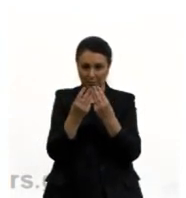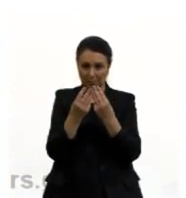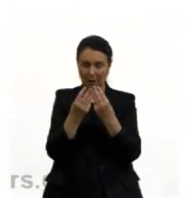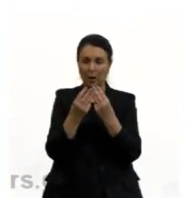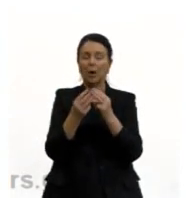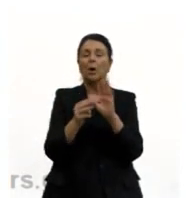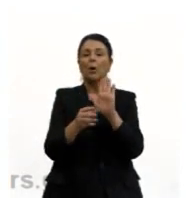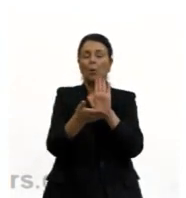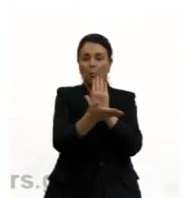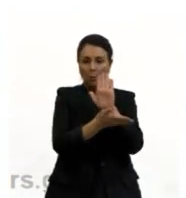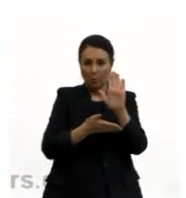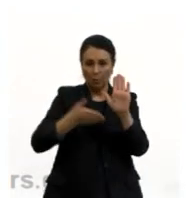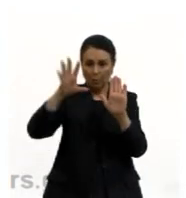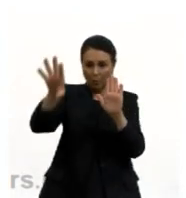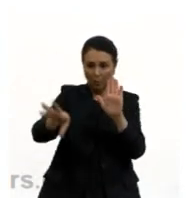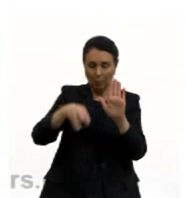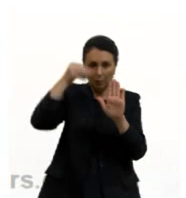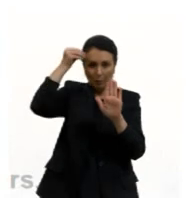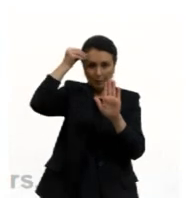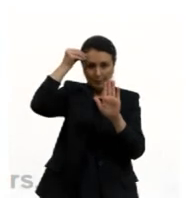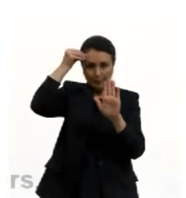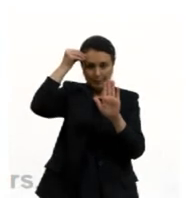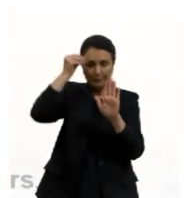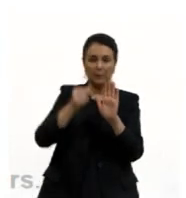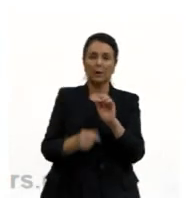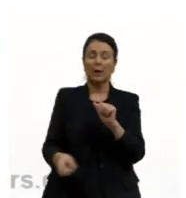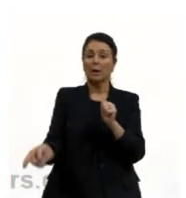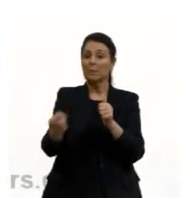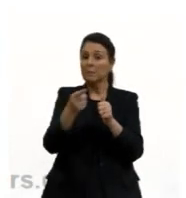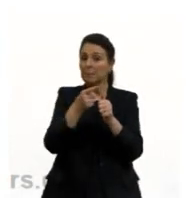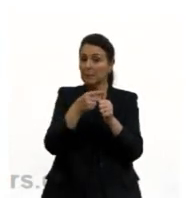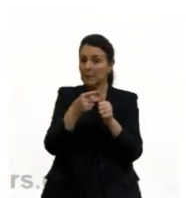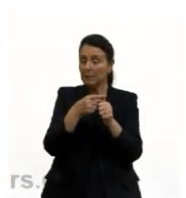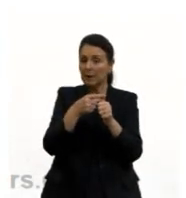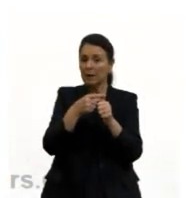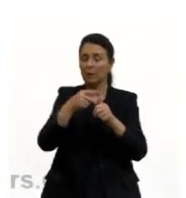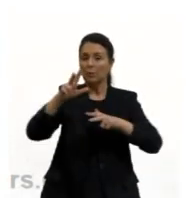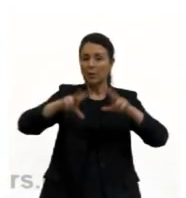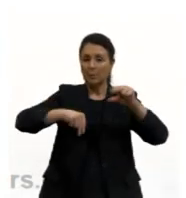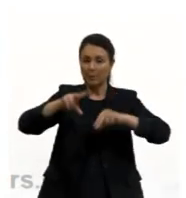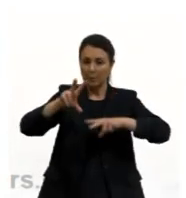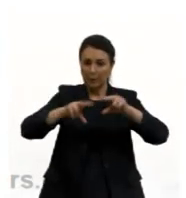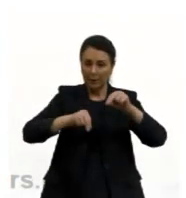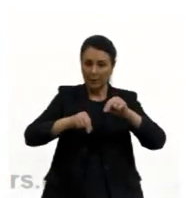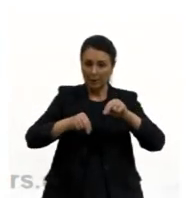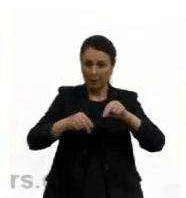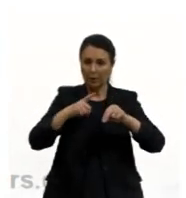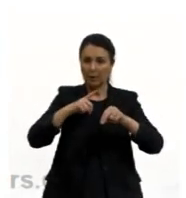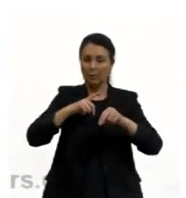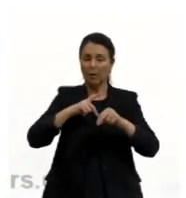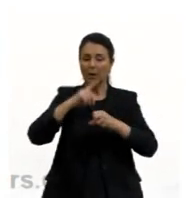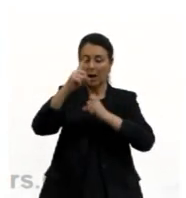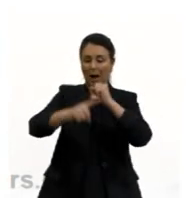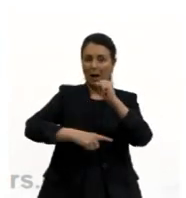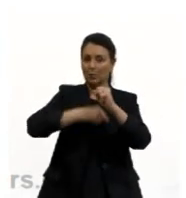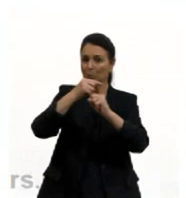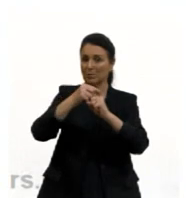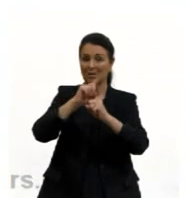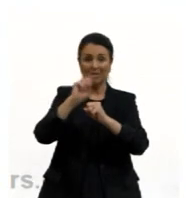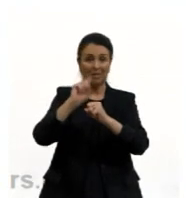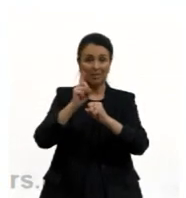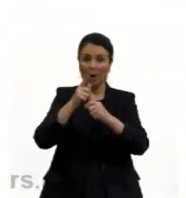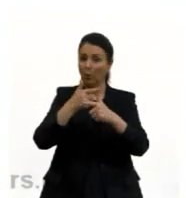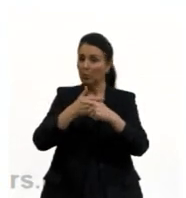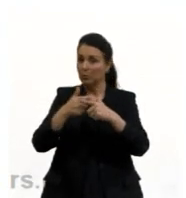Esses postulados são numerados a seguir. Um, a matéria é constituída de átomos indivisíveis. Dois,